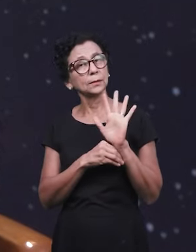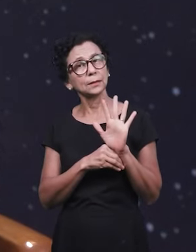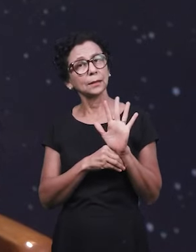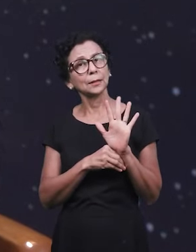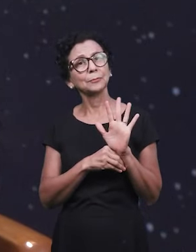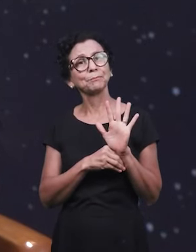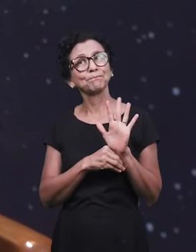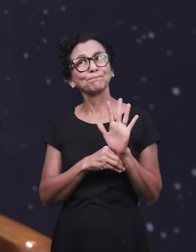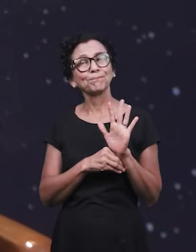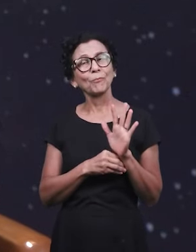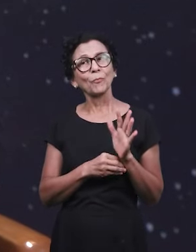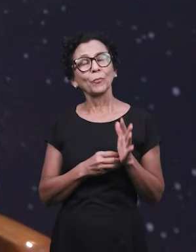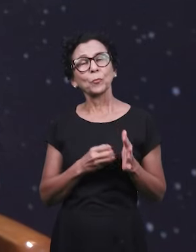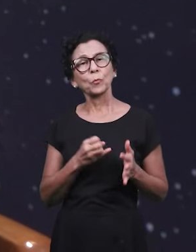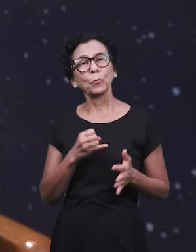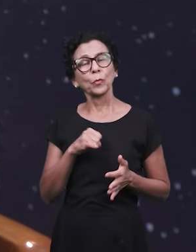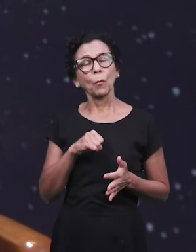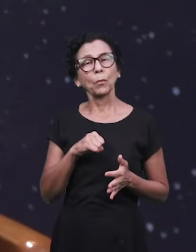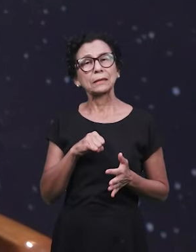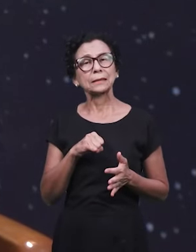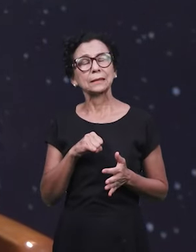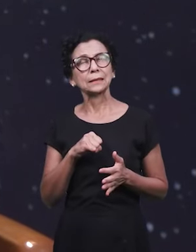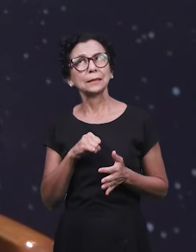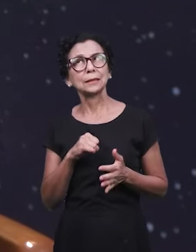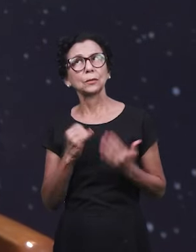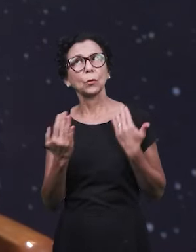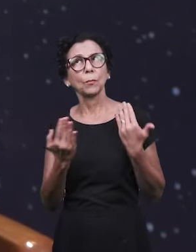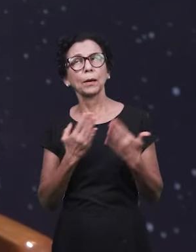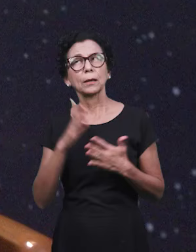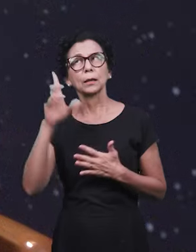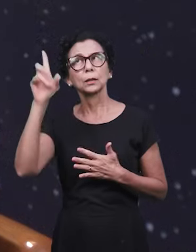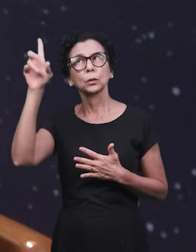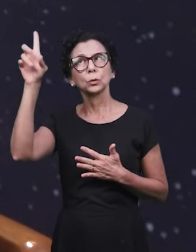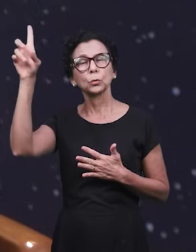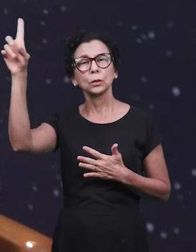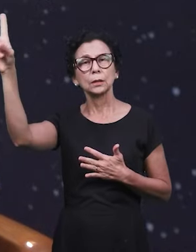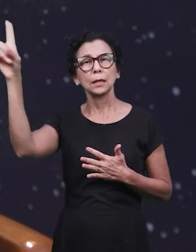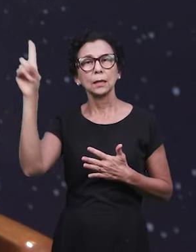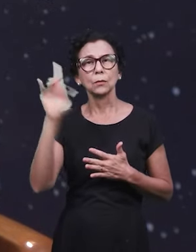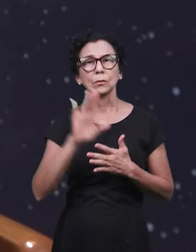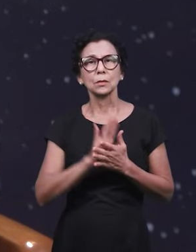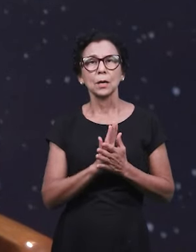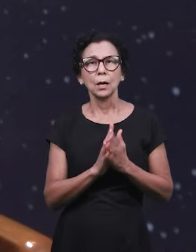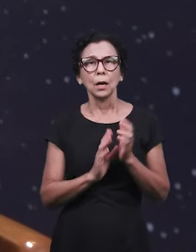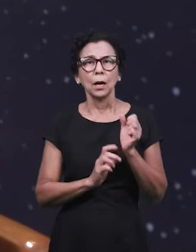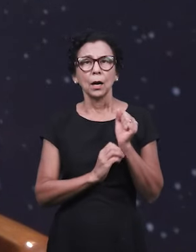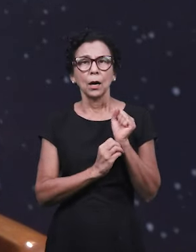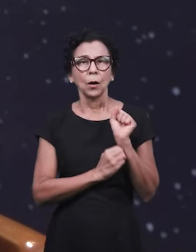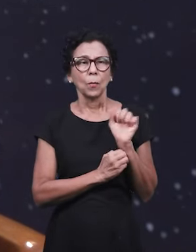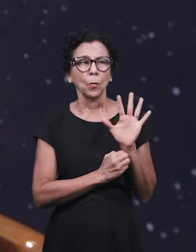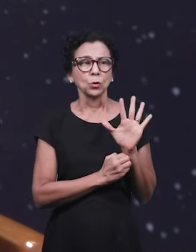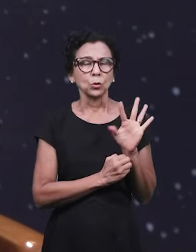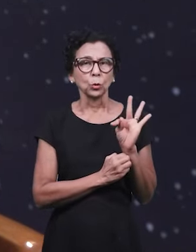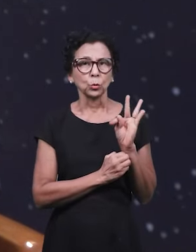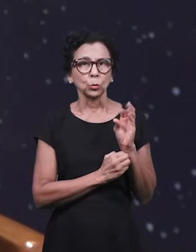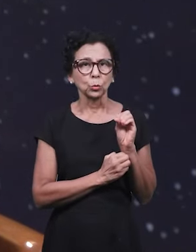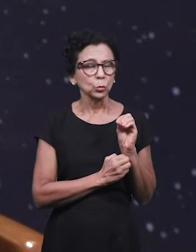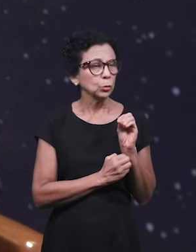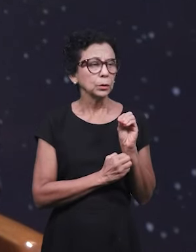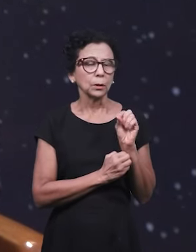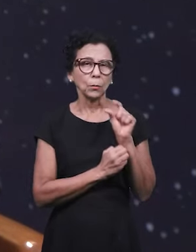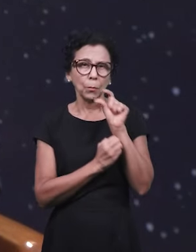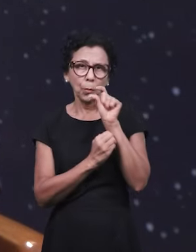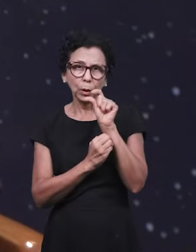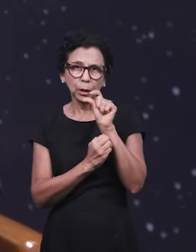se fosse uma reserva que Deus faz para si de conceder a